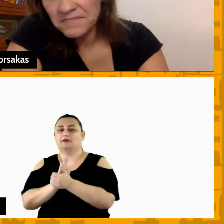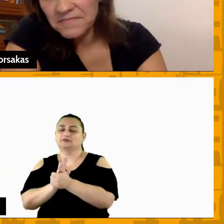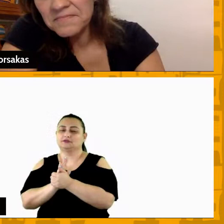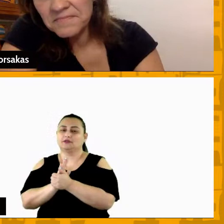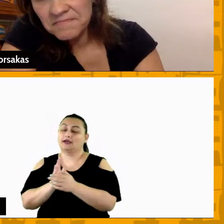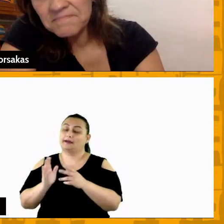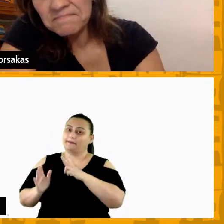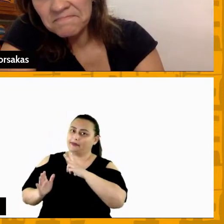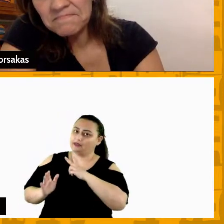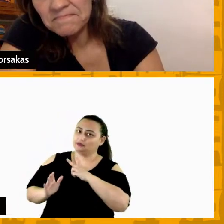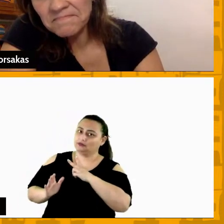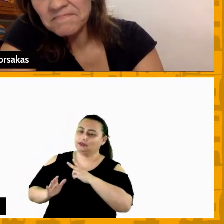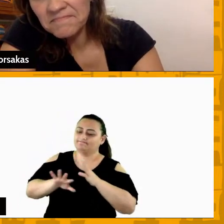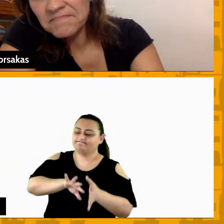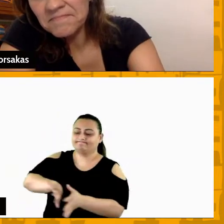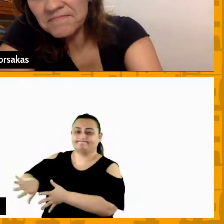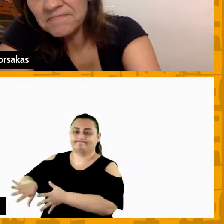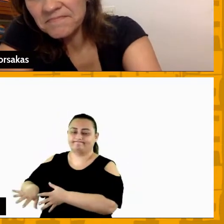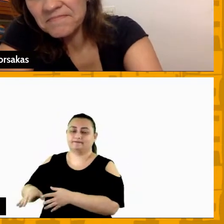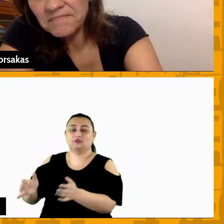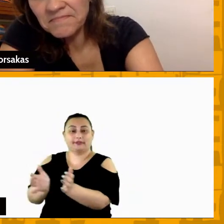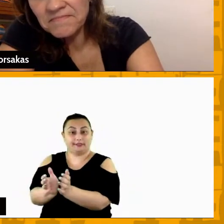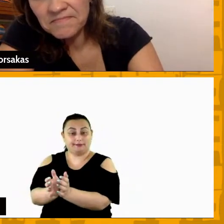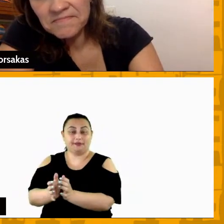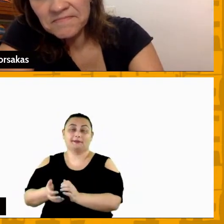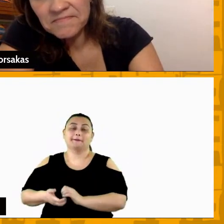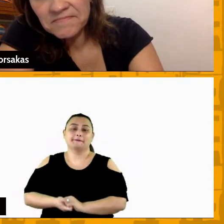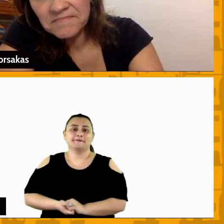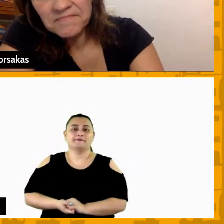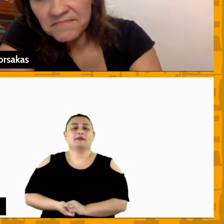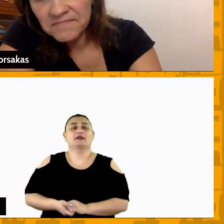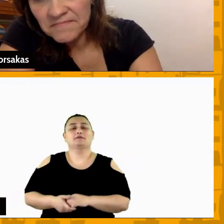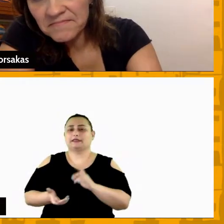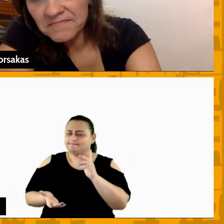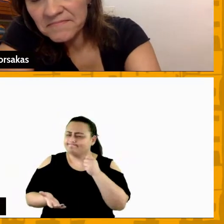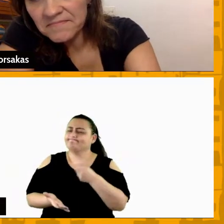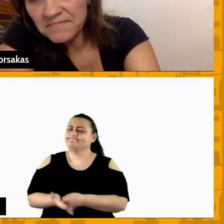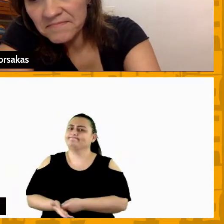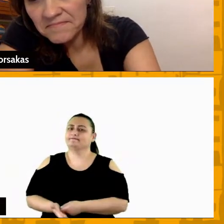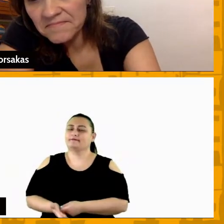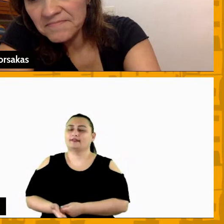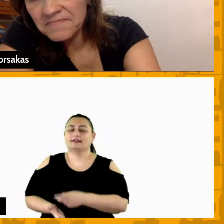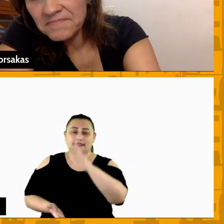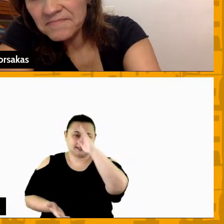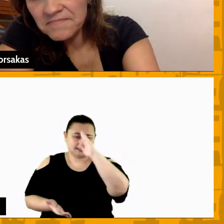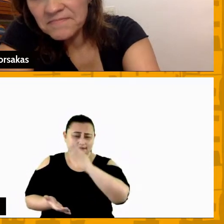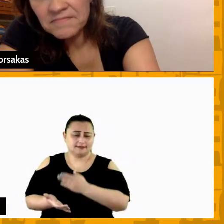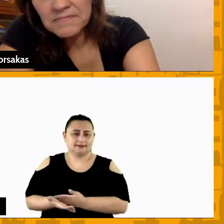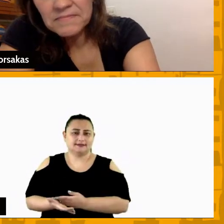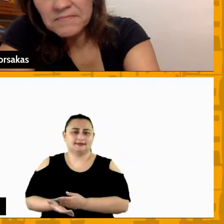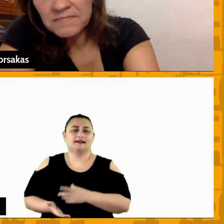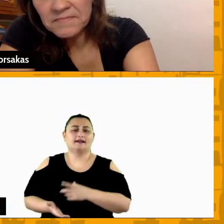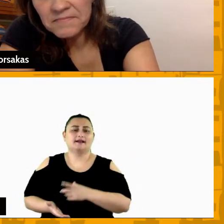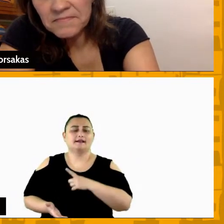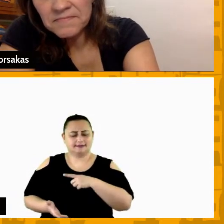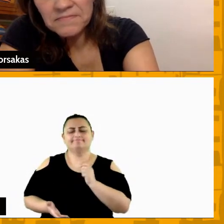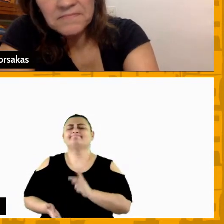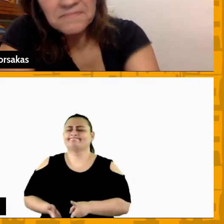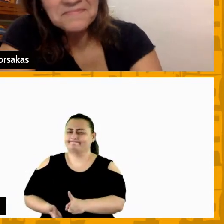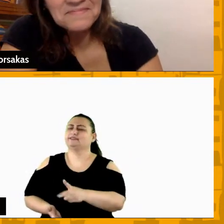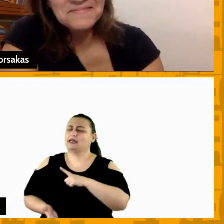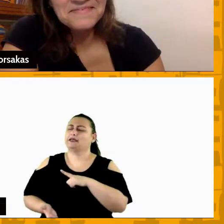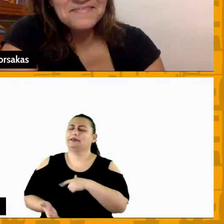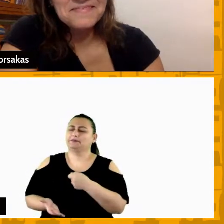separado quando está só a equipe mas com certeza a gente dá muita dura sim alguns